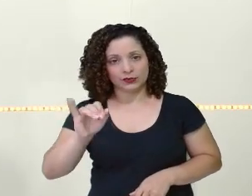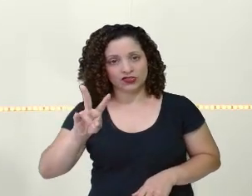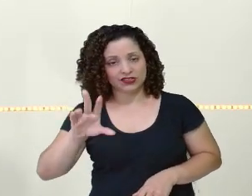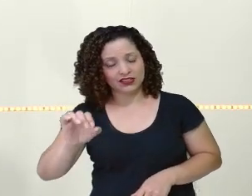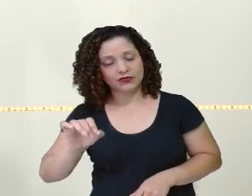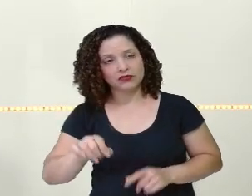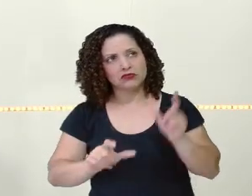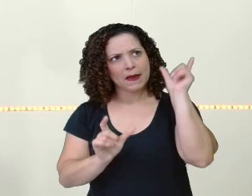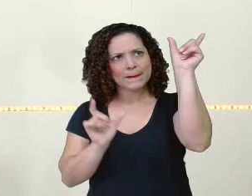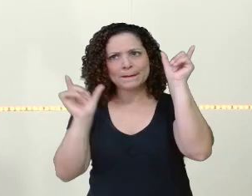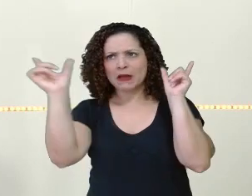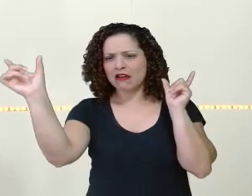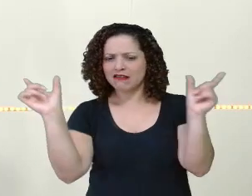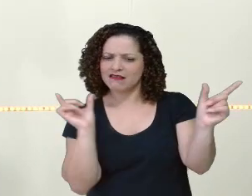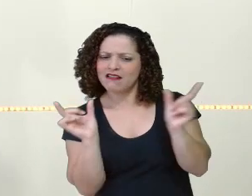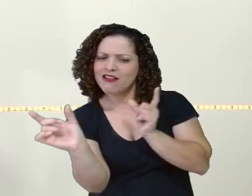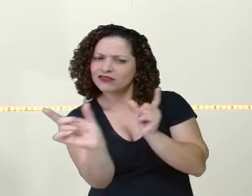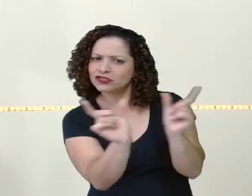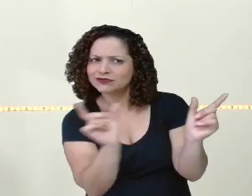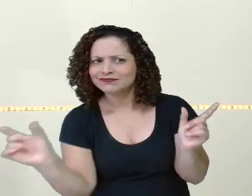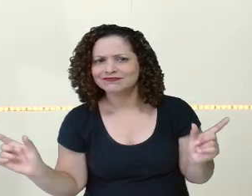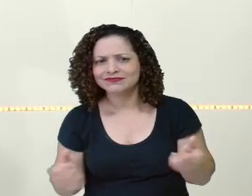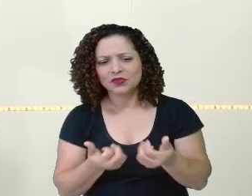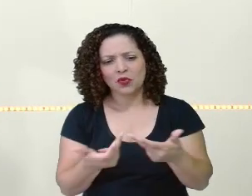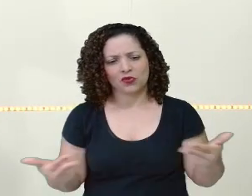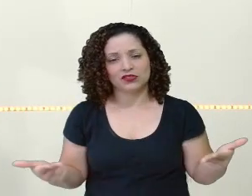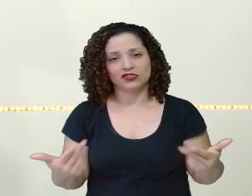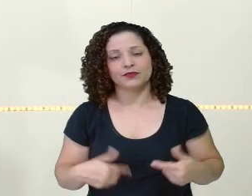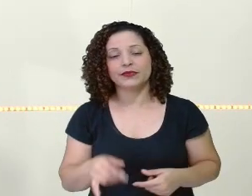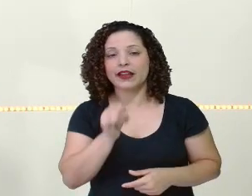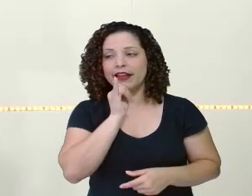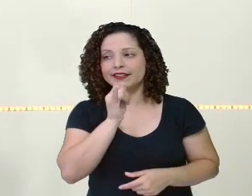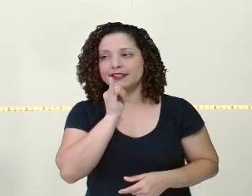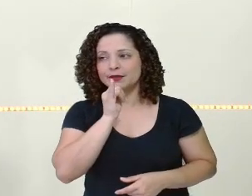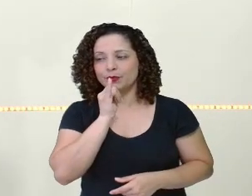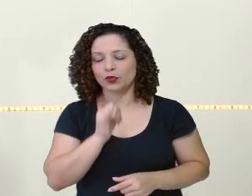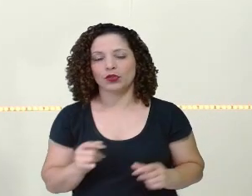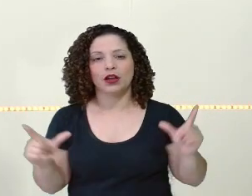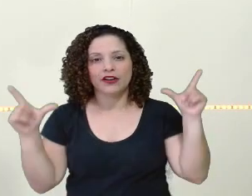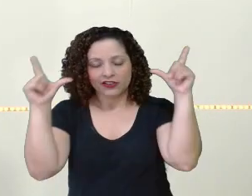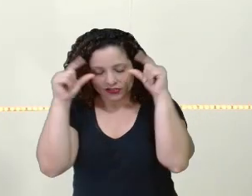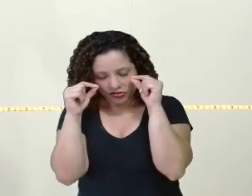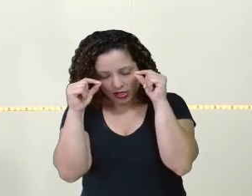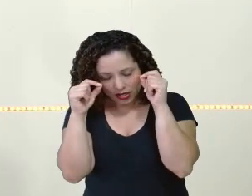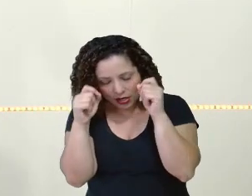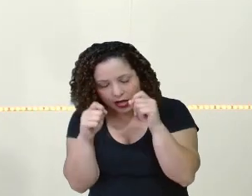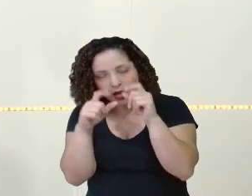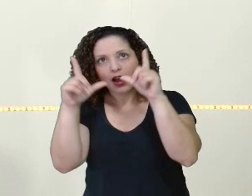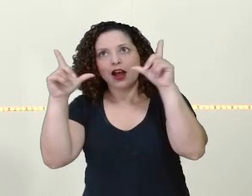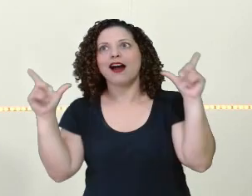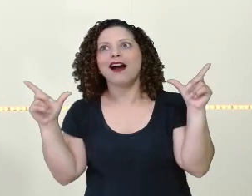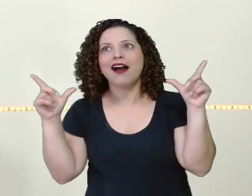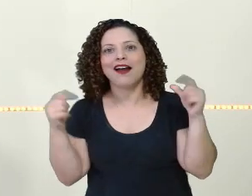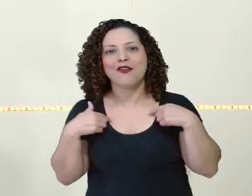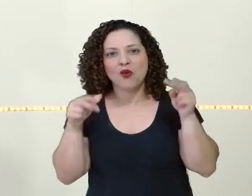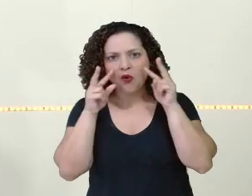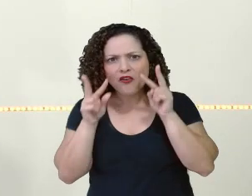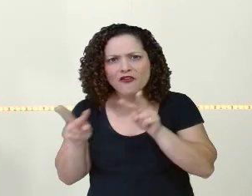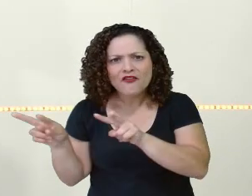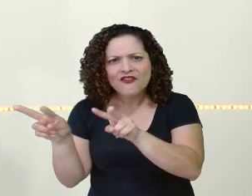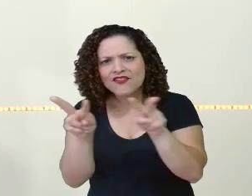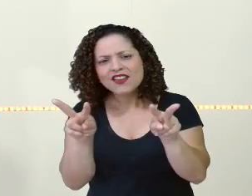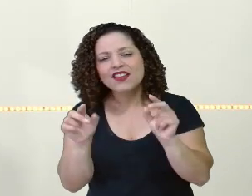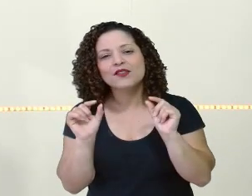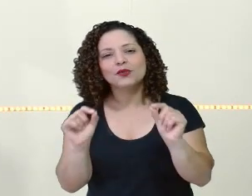objetos, pessoas e lugares. Por exemplo, vou fechar meu olho. Quando eu abri, o que é que eu visualizo na minha